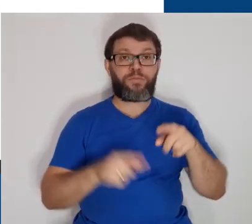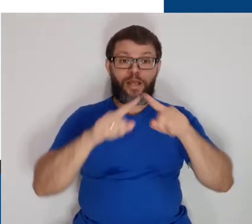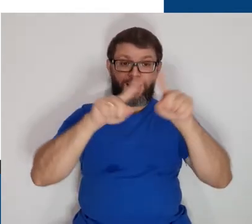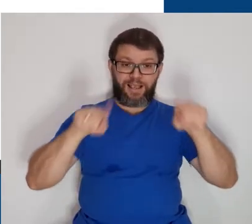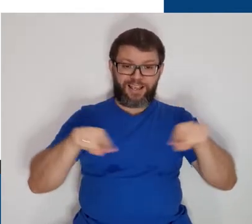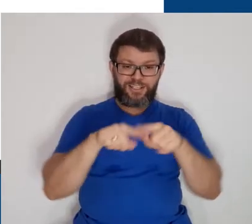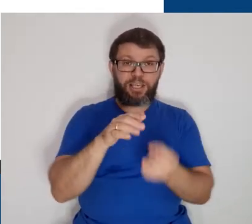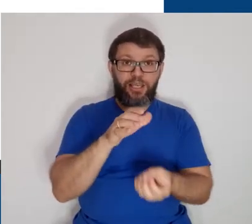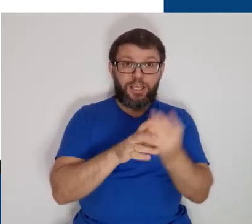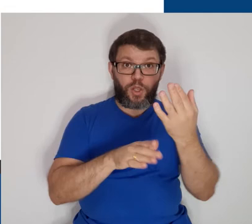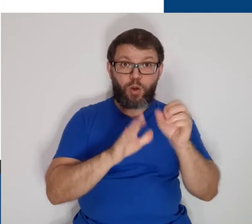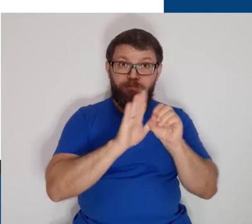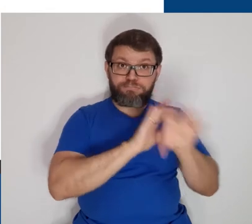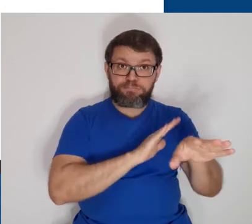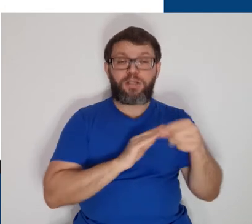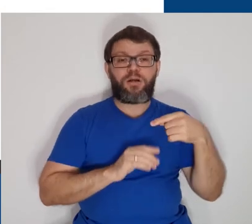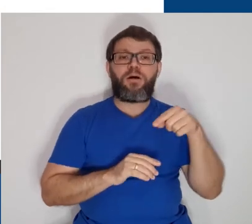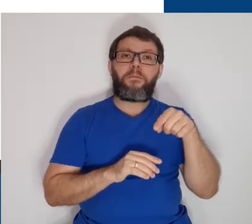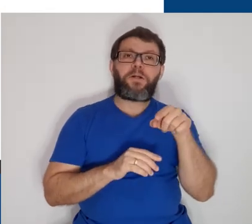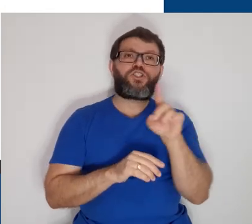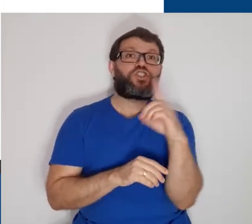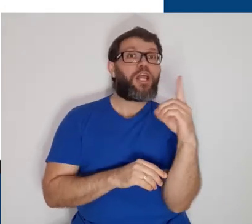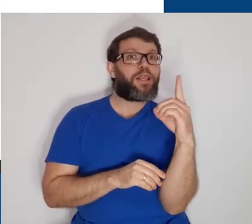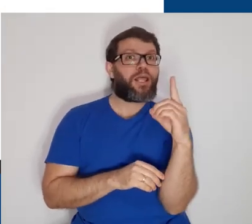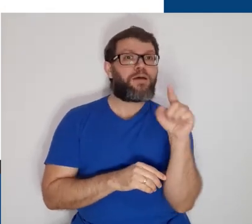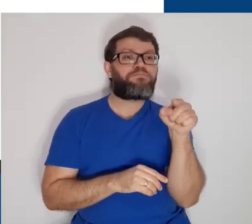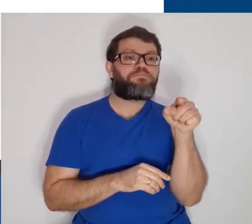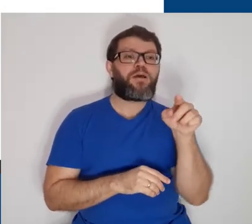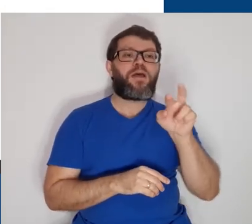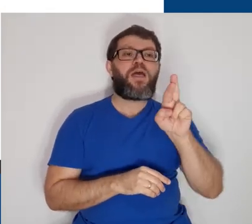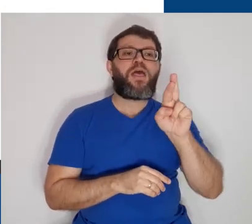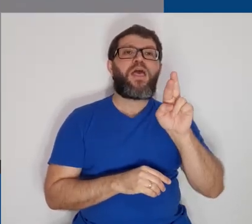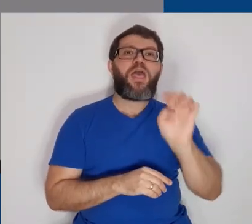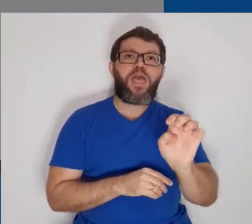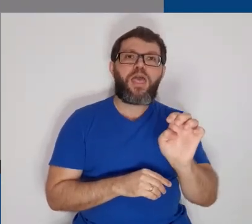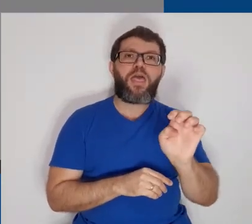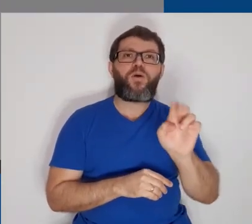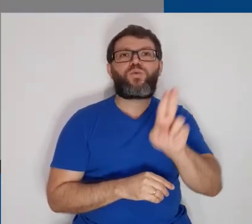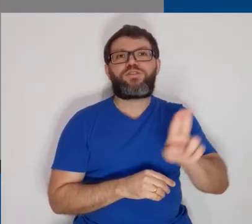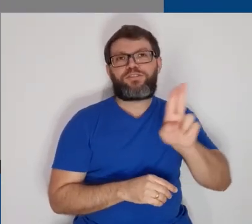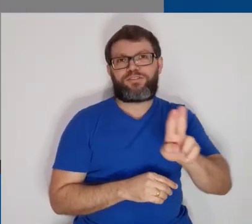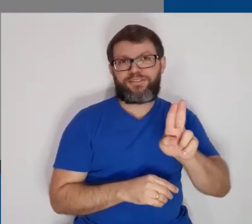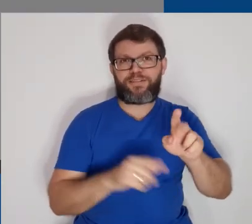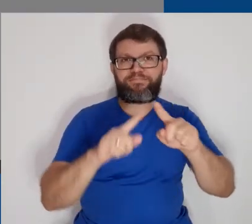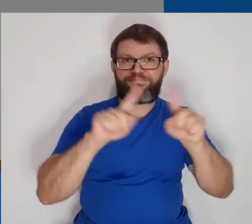criamos a postagem, clicamos no ícone que fica à direita para reutilizar a postagem.